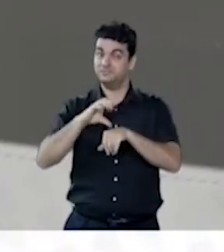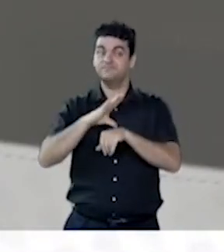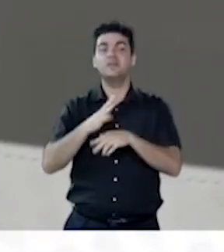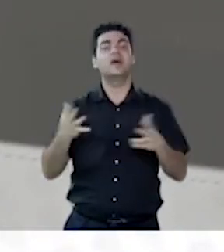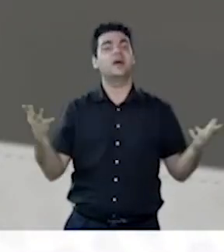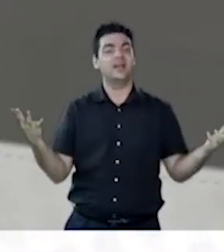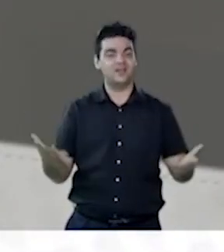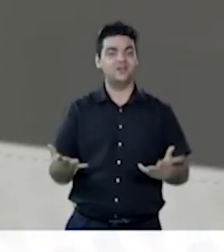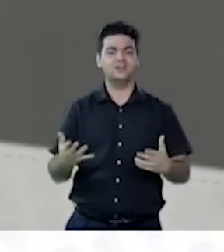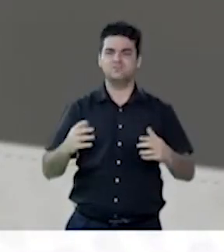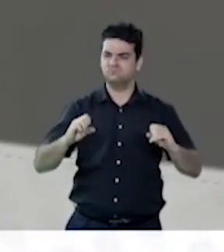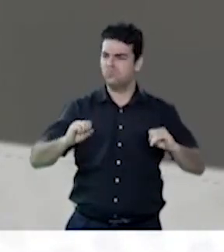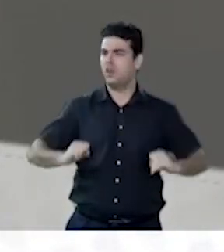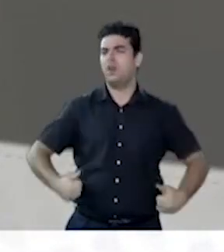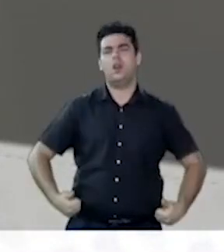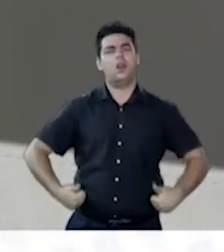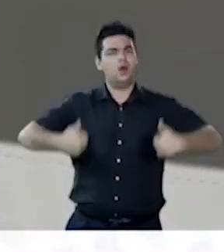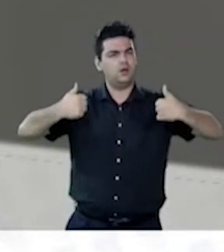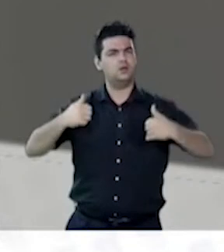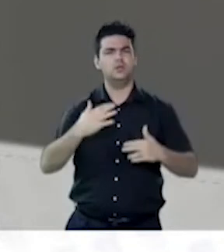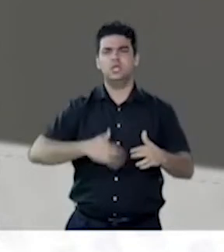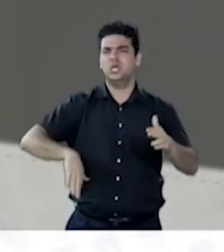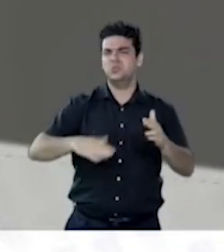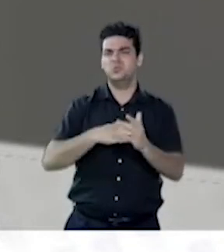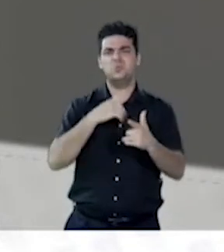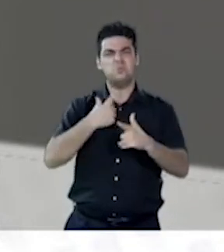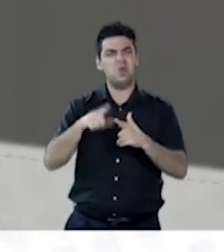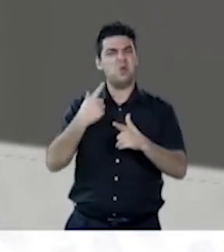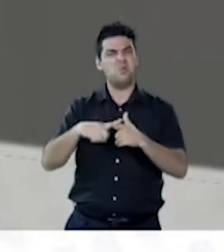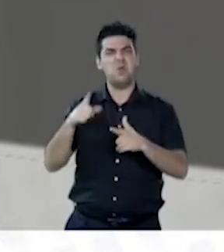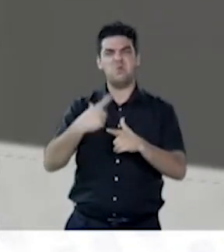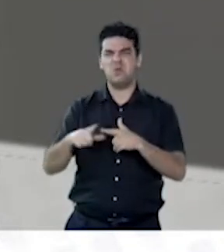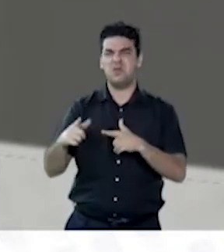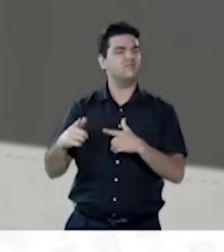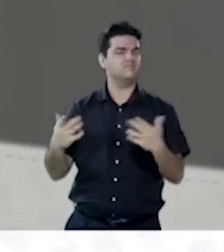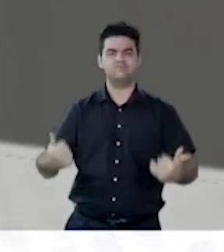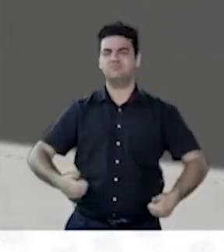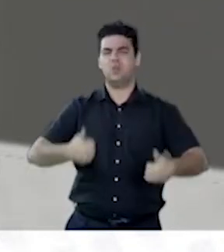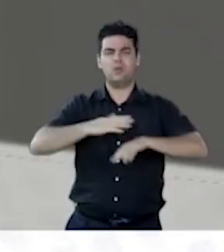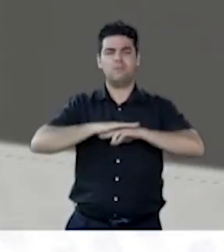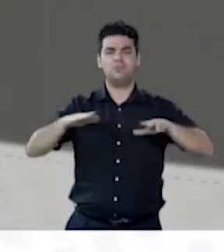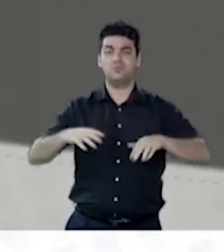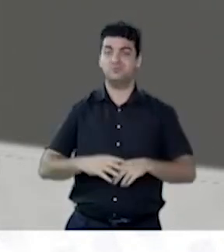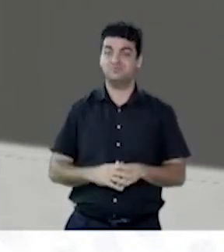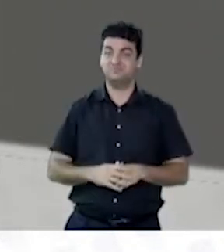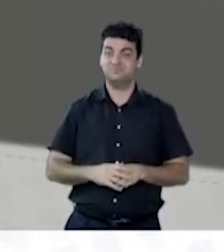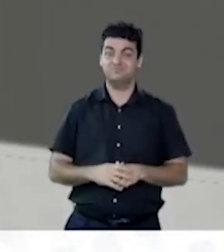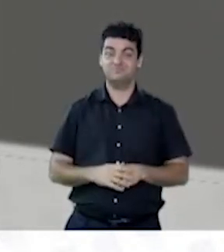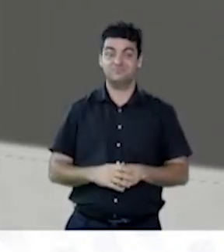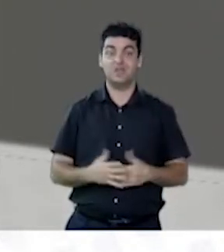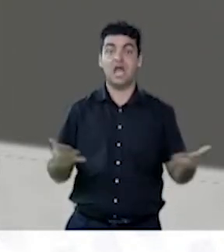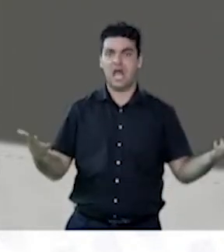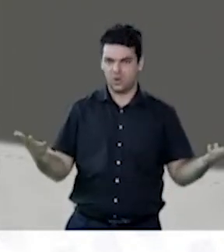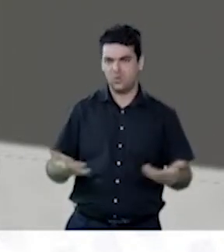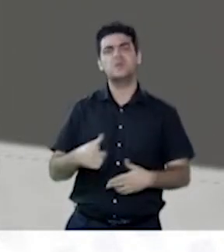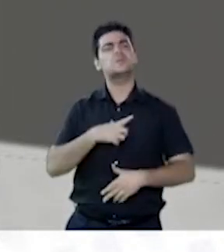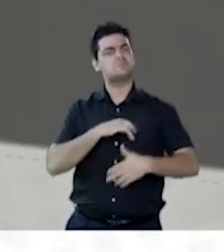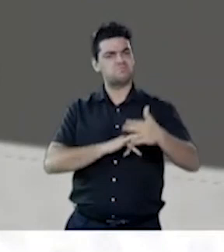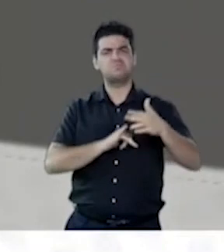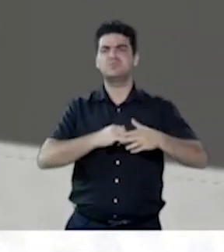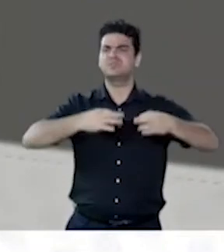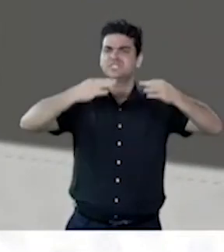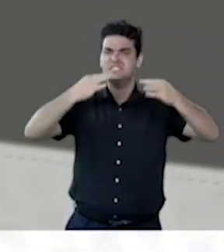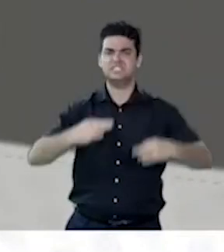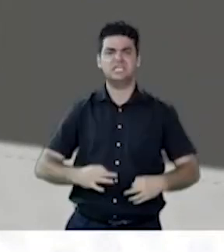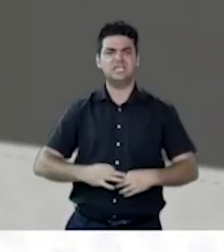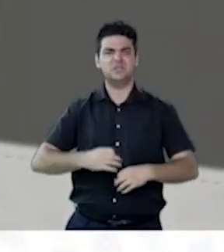nós superamos todos os ciclos do atraso. Temos instituições que funcionam e que